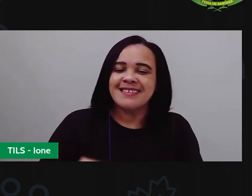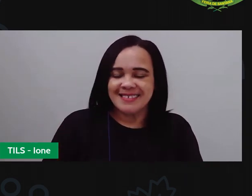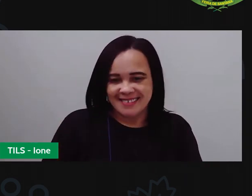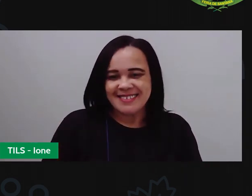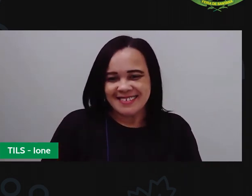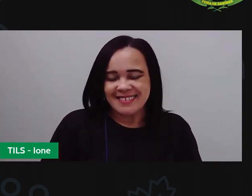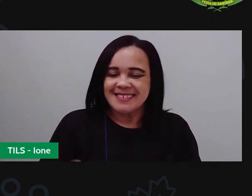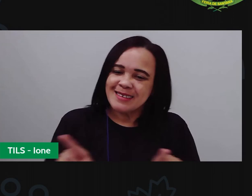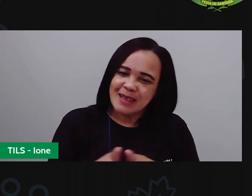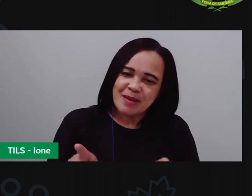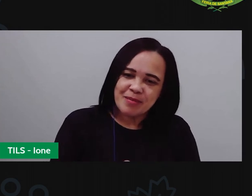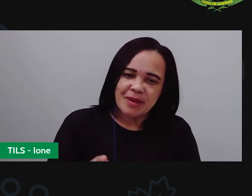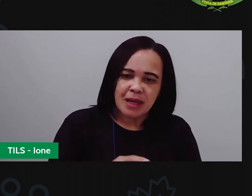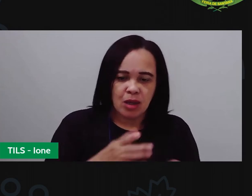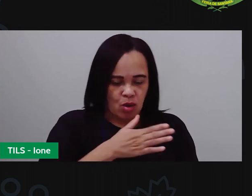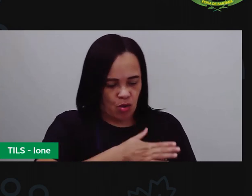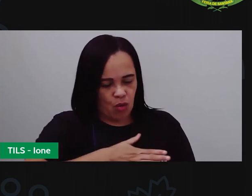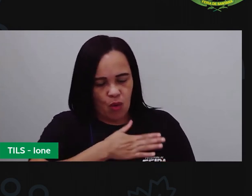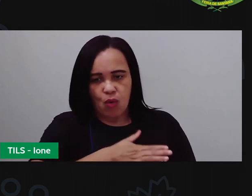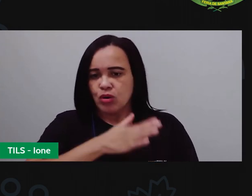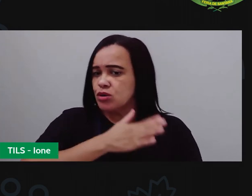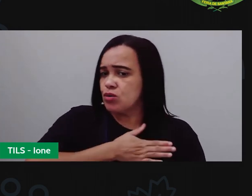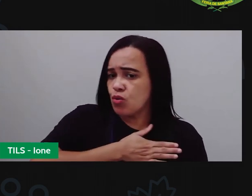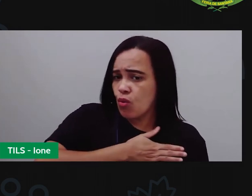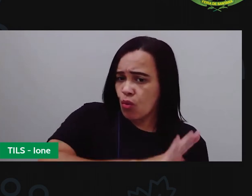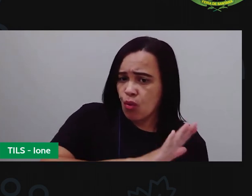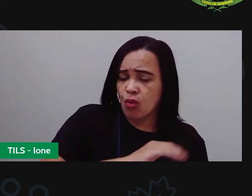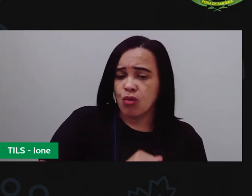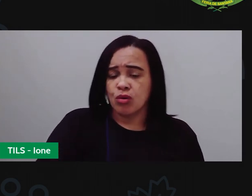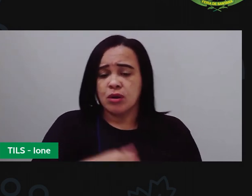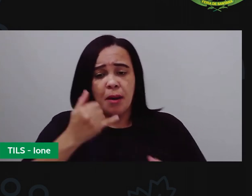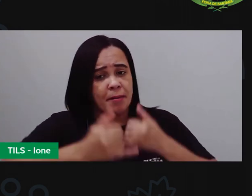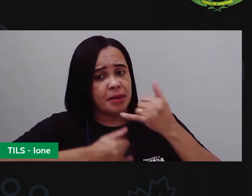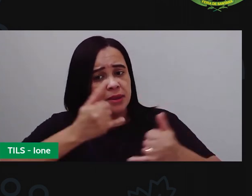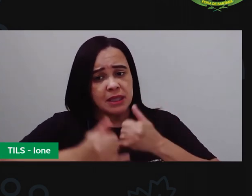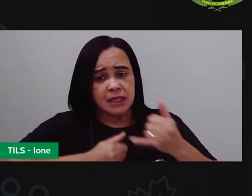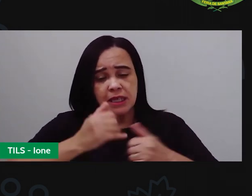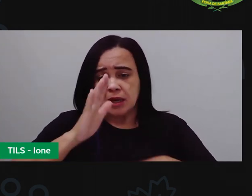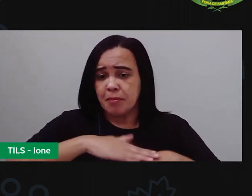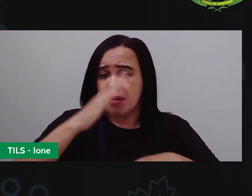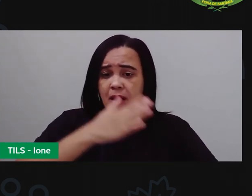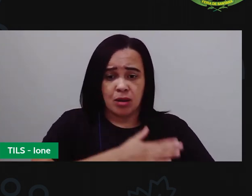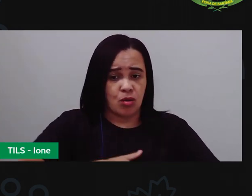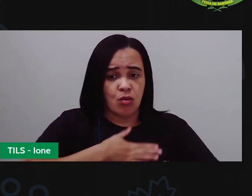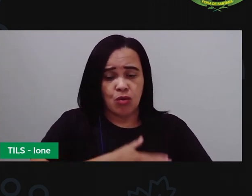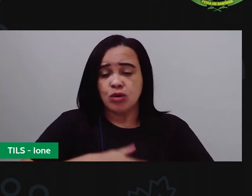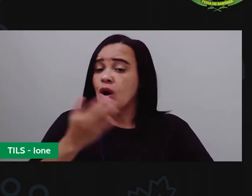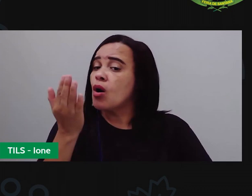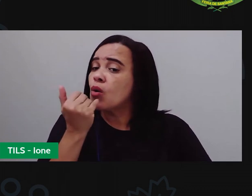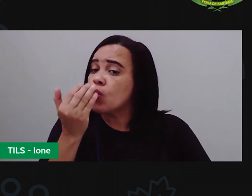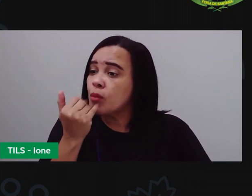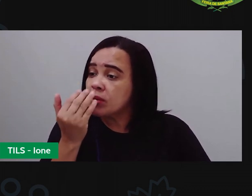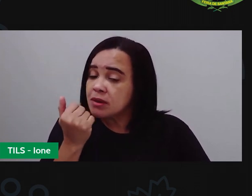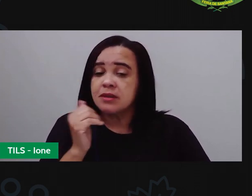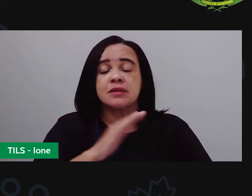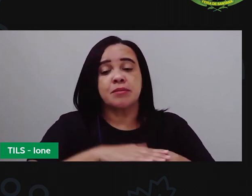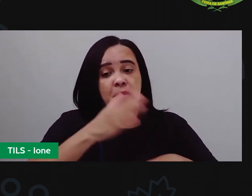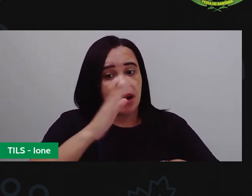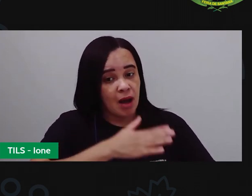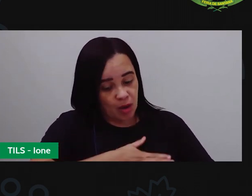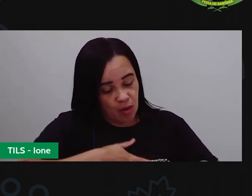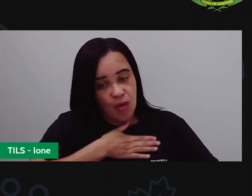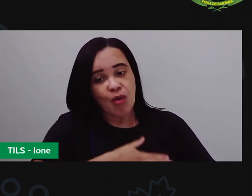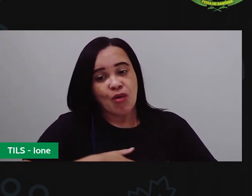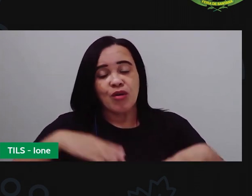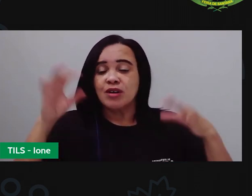gostos o brinquedo favorito a comida favorita a